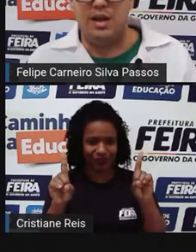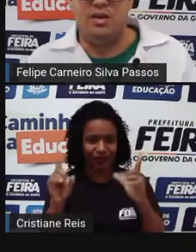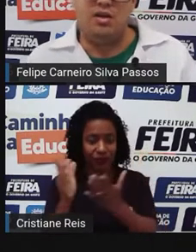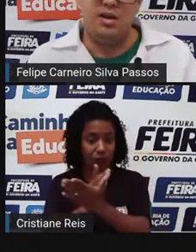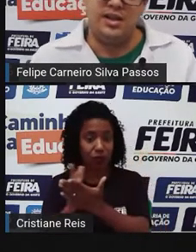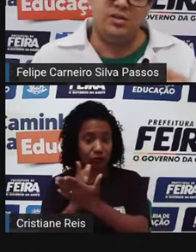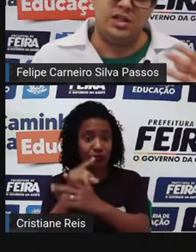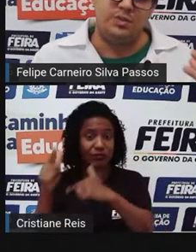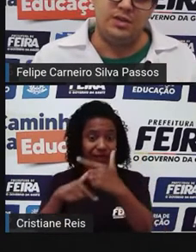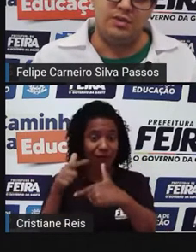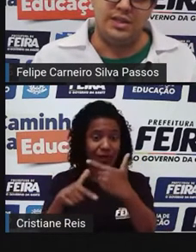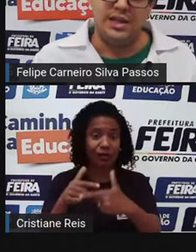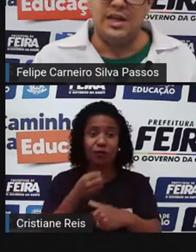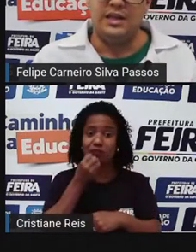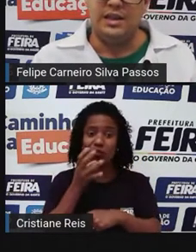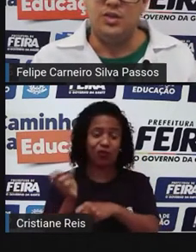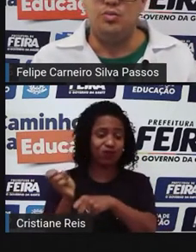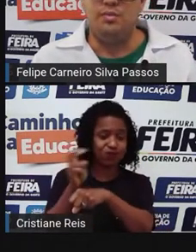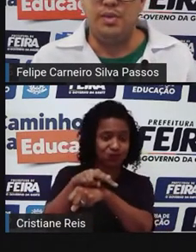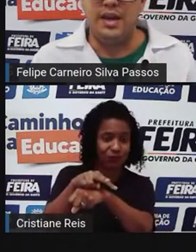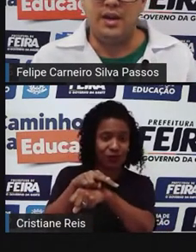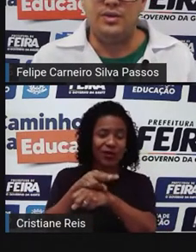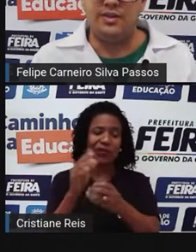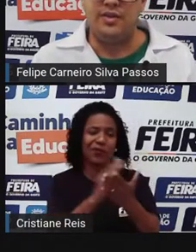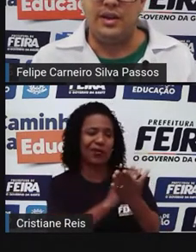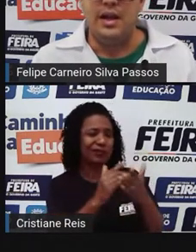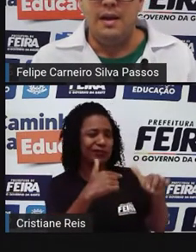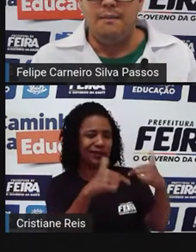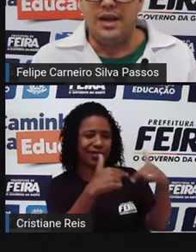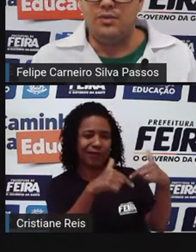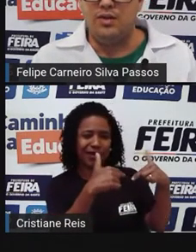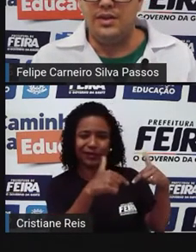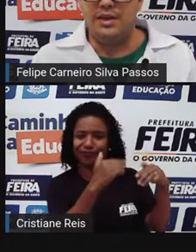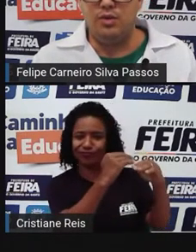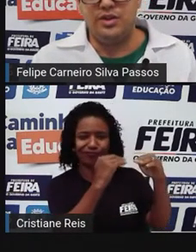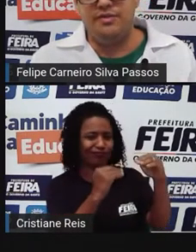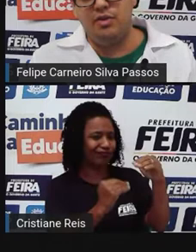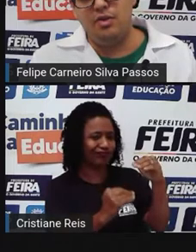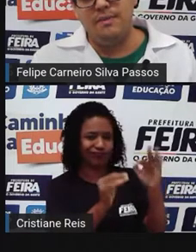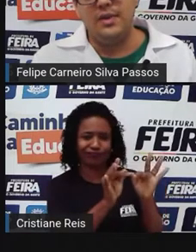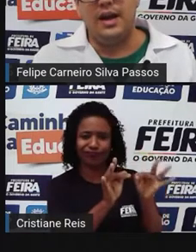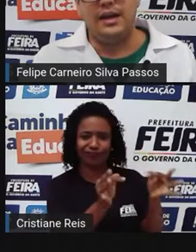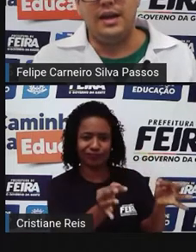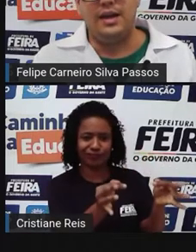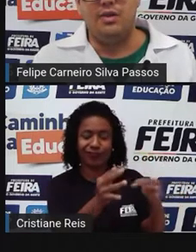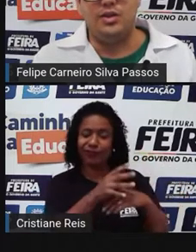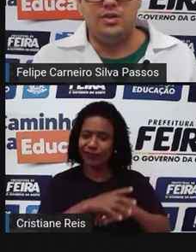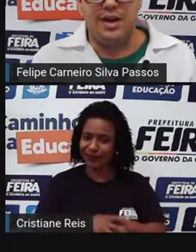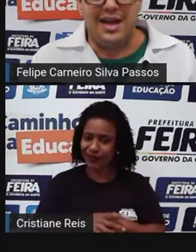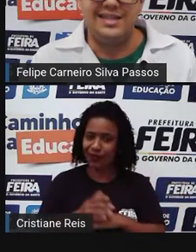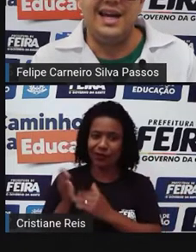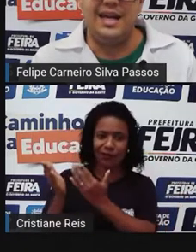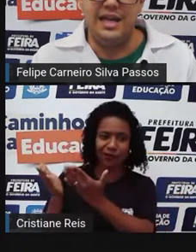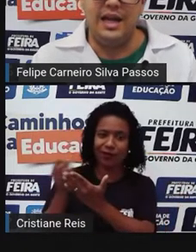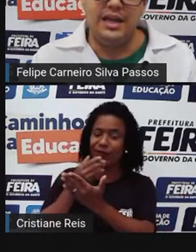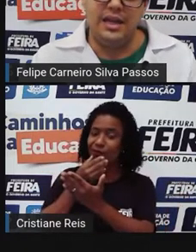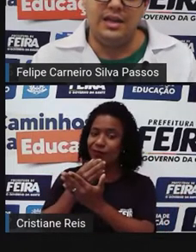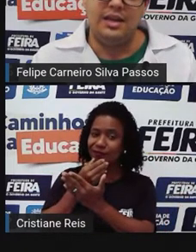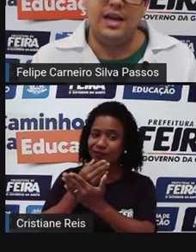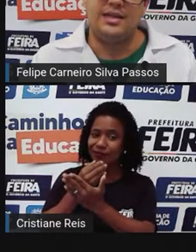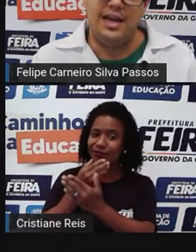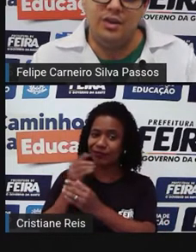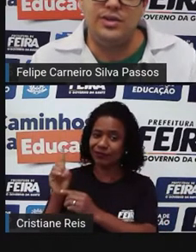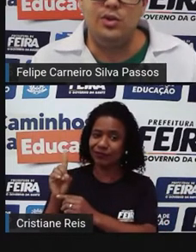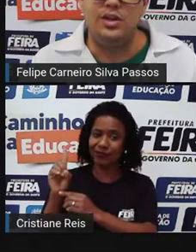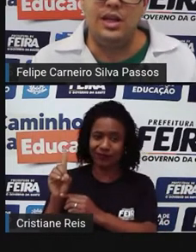empregos melhores, outras pessoas têm subempregos, enfim. Mas uma coisa que motivou aquele garotinho a sair dali,